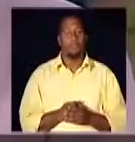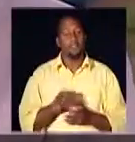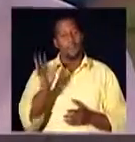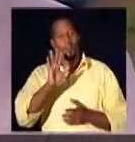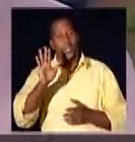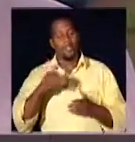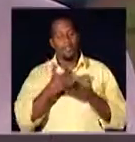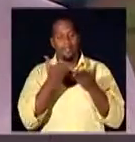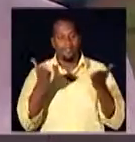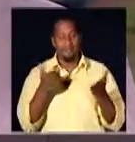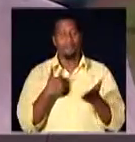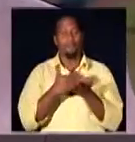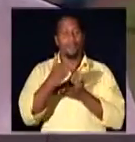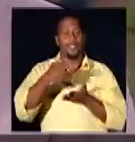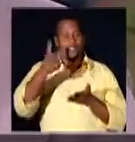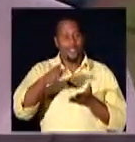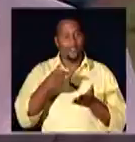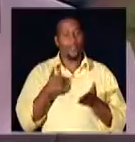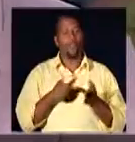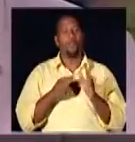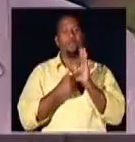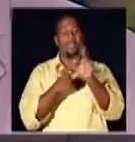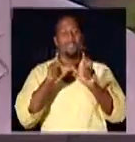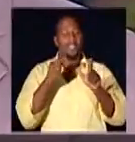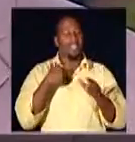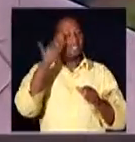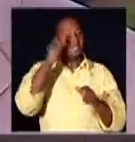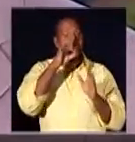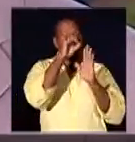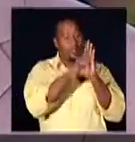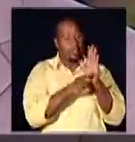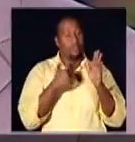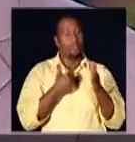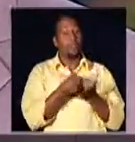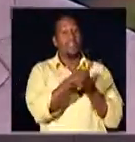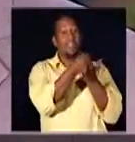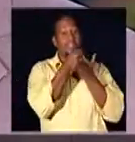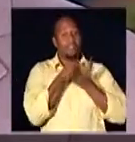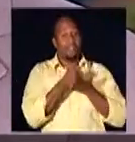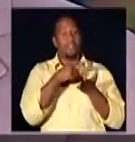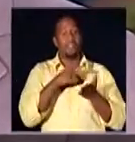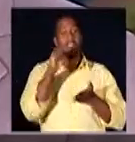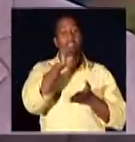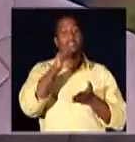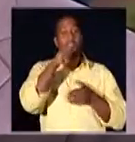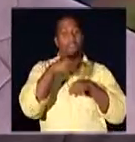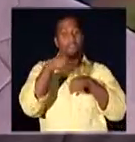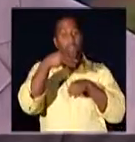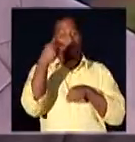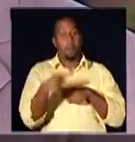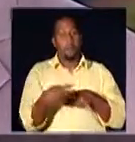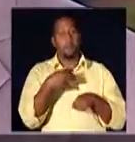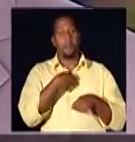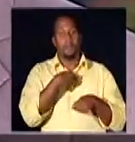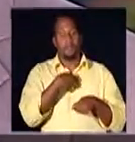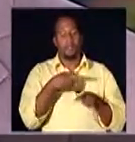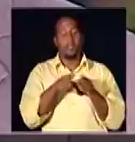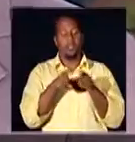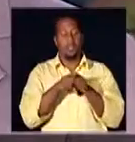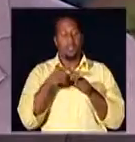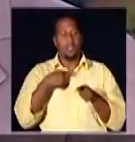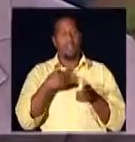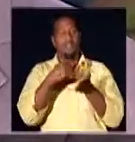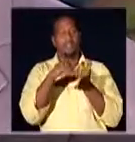Olá a todos, começamos mais um Entenda Direito, uma produção que conta com a parceria da Associação de Magistrados da Bahia,